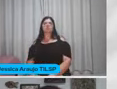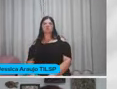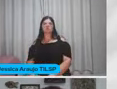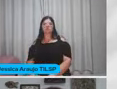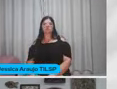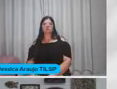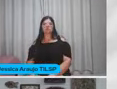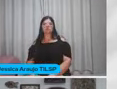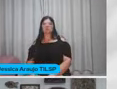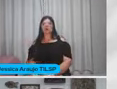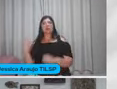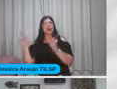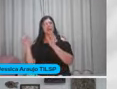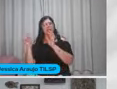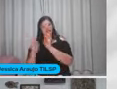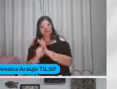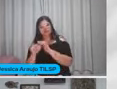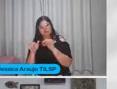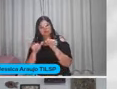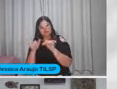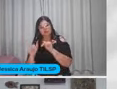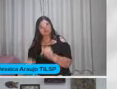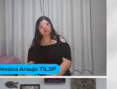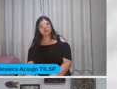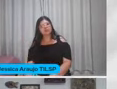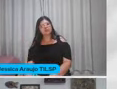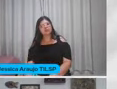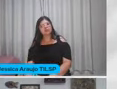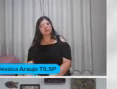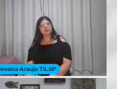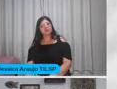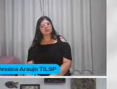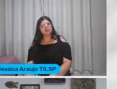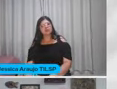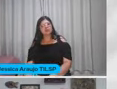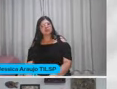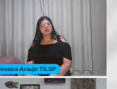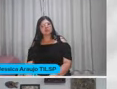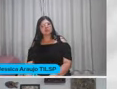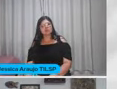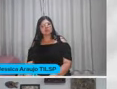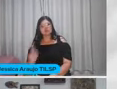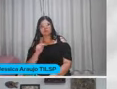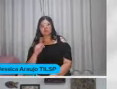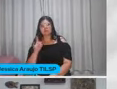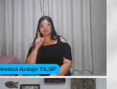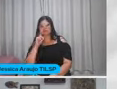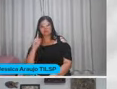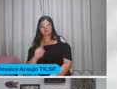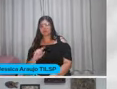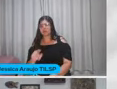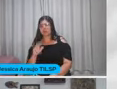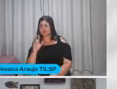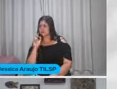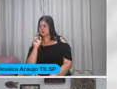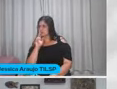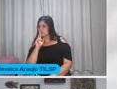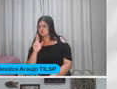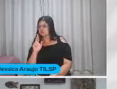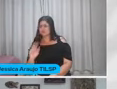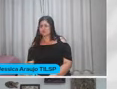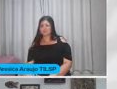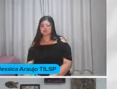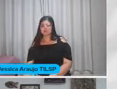pegar aquela pergunta De trabalhar aquela pergunta E eu ainda saio com aquela professora Que não sabia a resposta Ainda tem